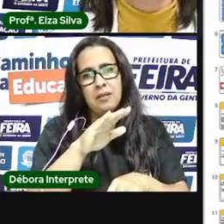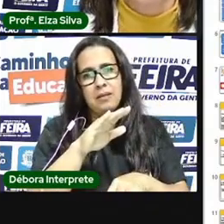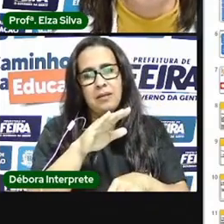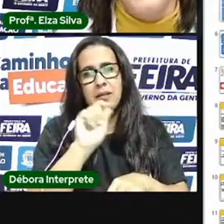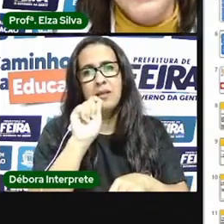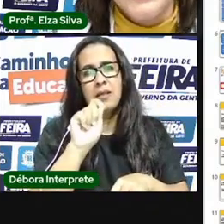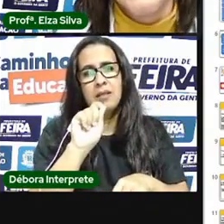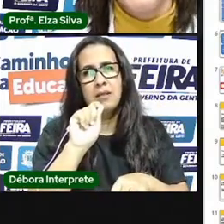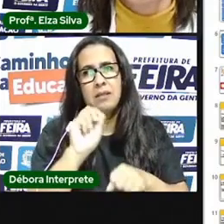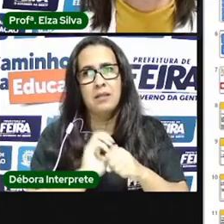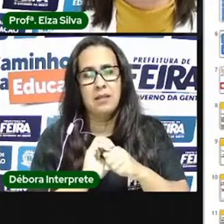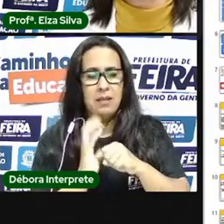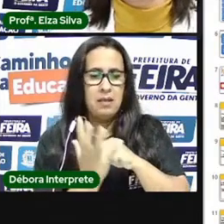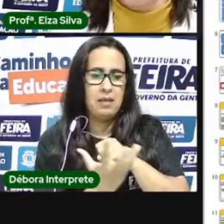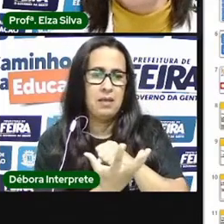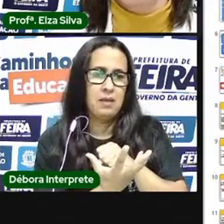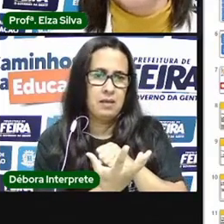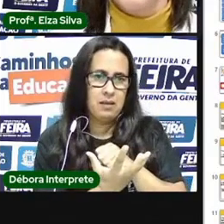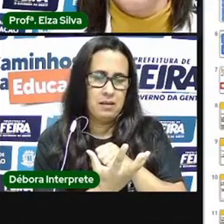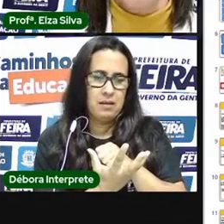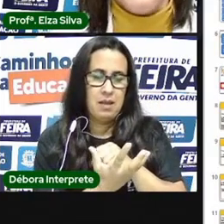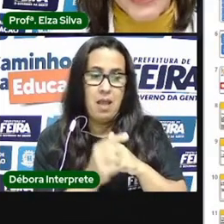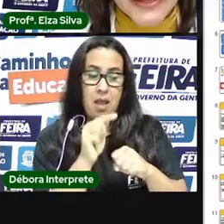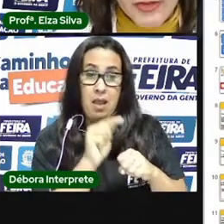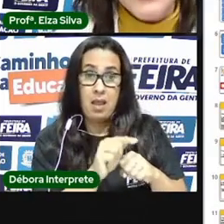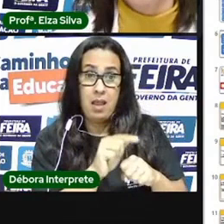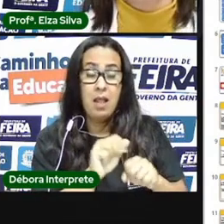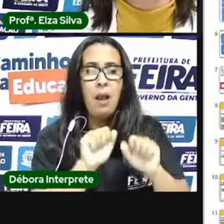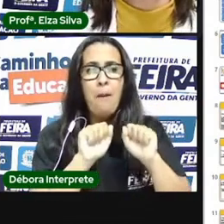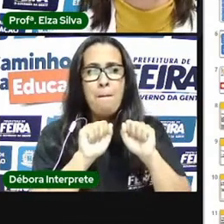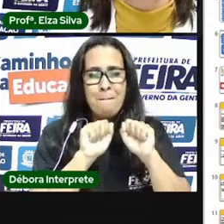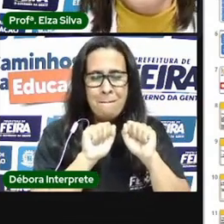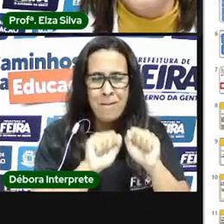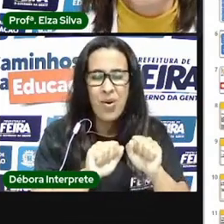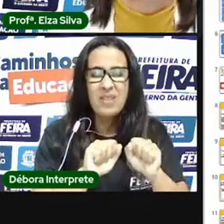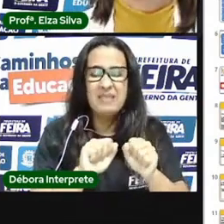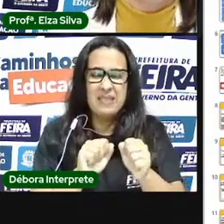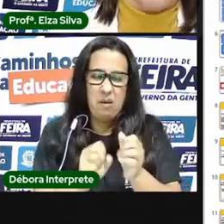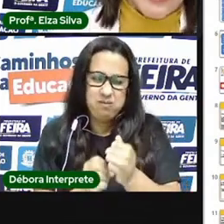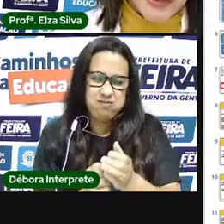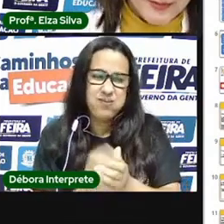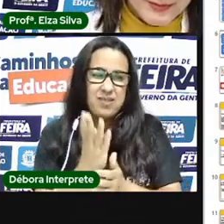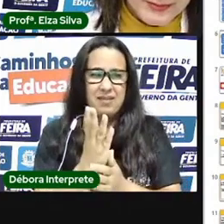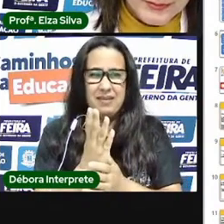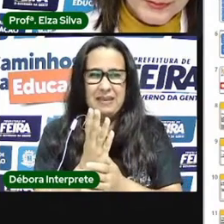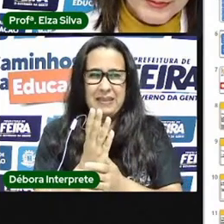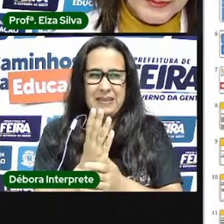E as consequências que essa doença pode trazer para as nossas vidas, para a nossa sociedade.